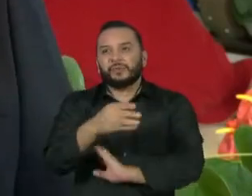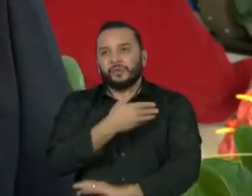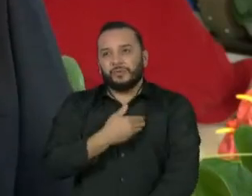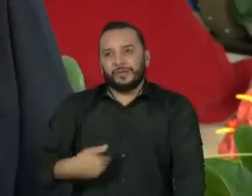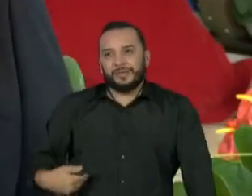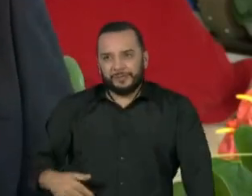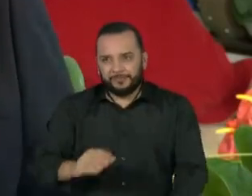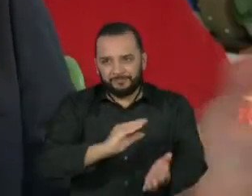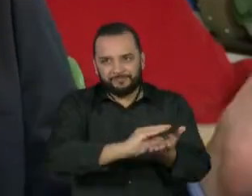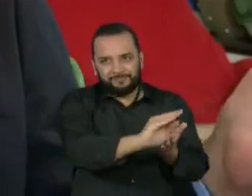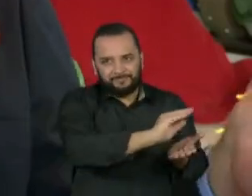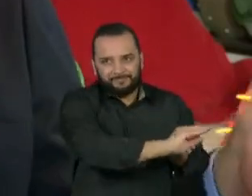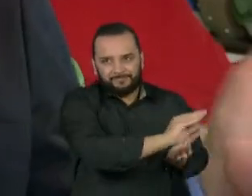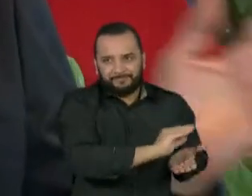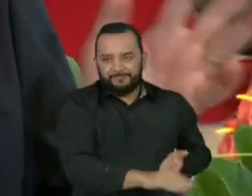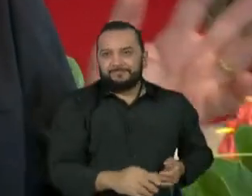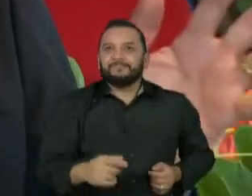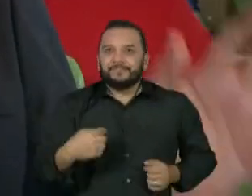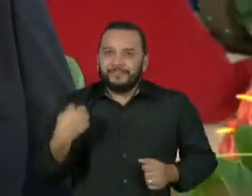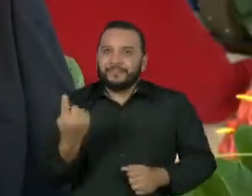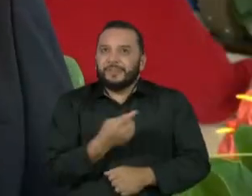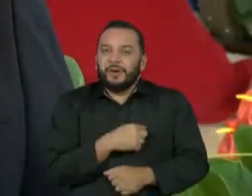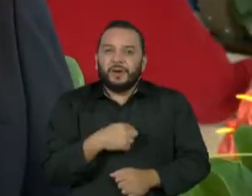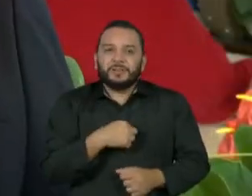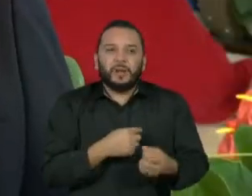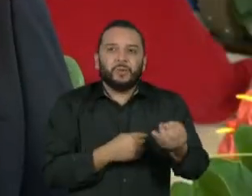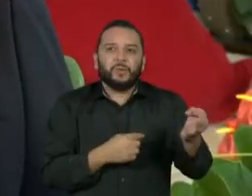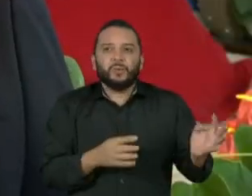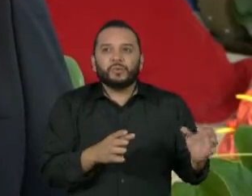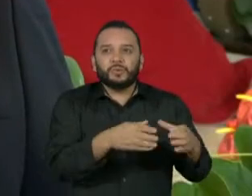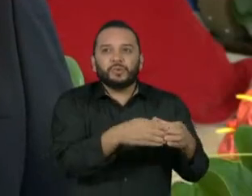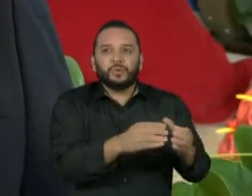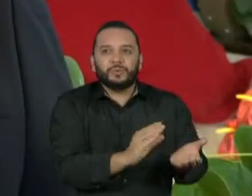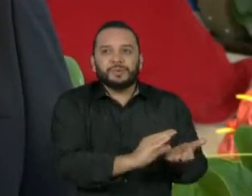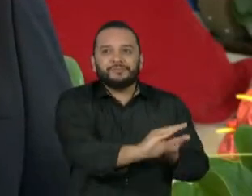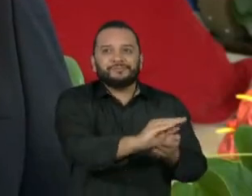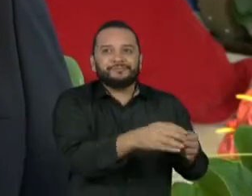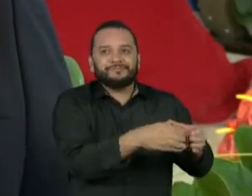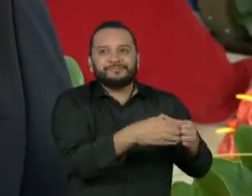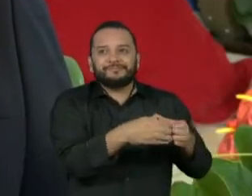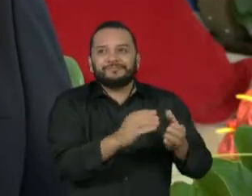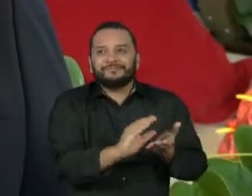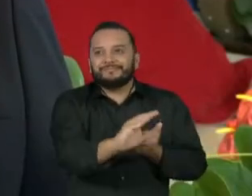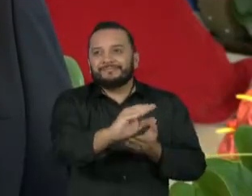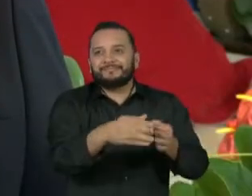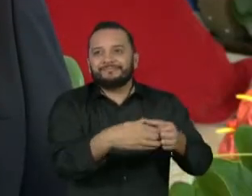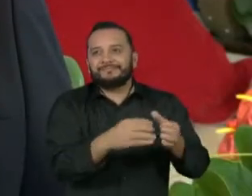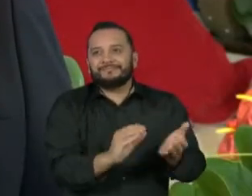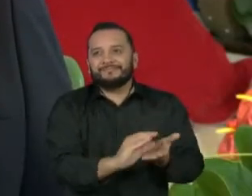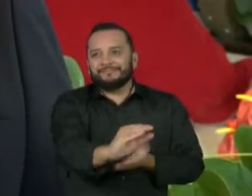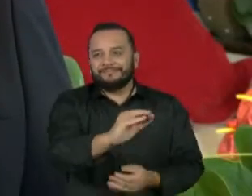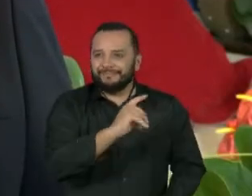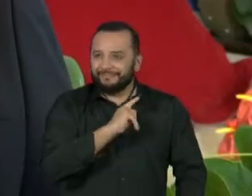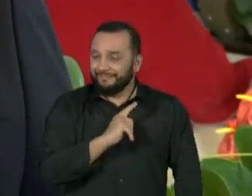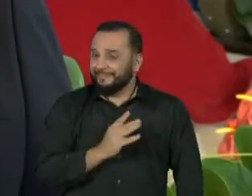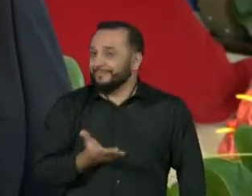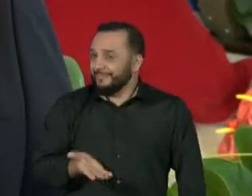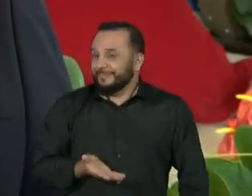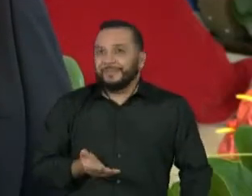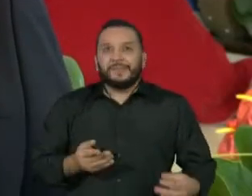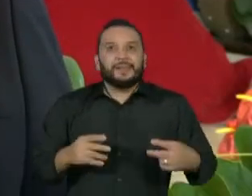redistribuímos renda para um pequeno grupo de privilegiados. E a Petrobras é muito